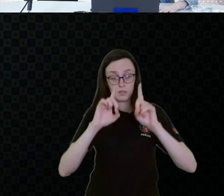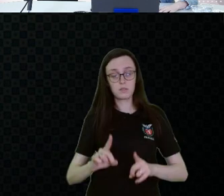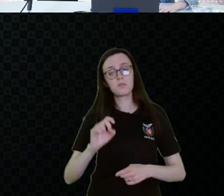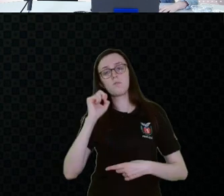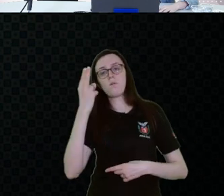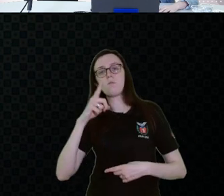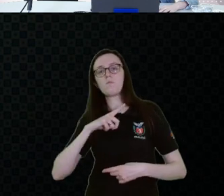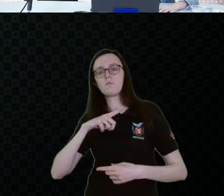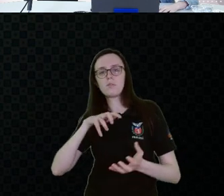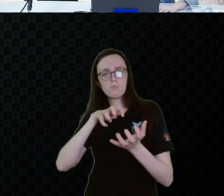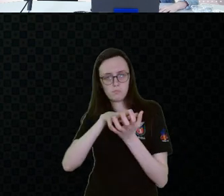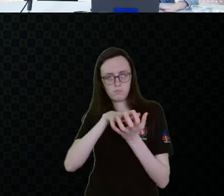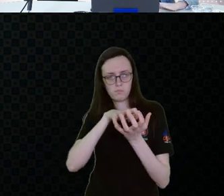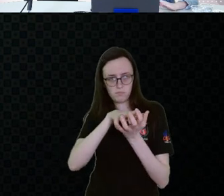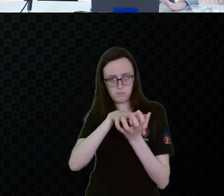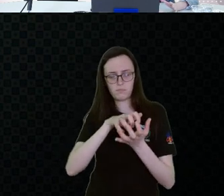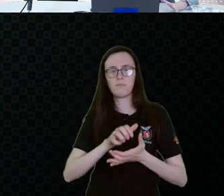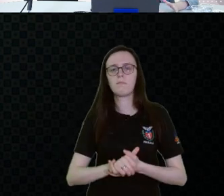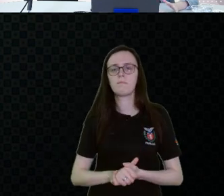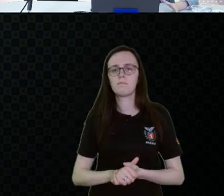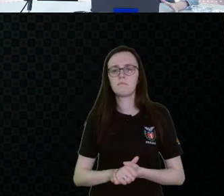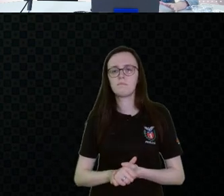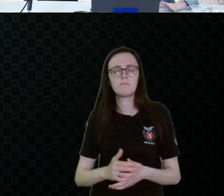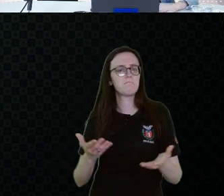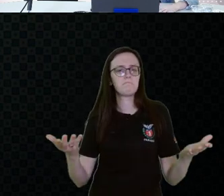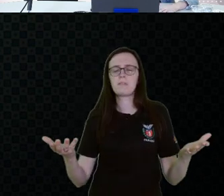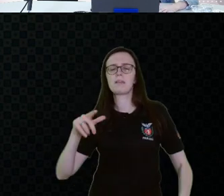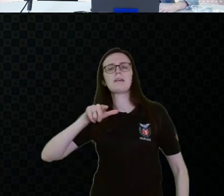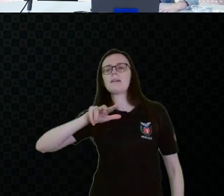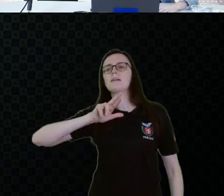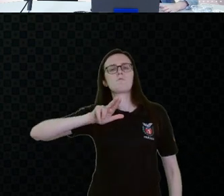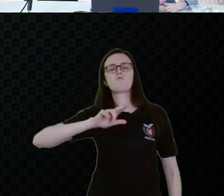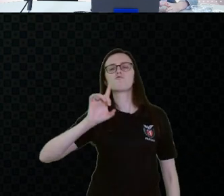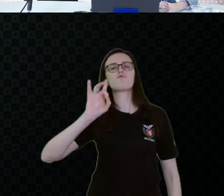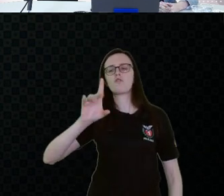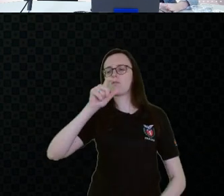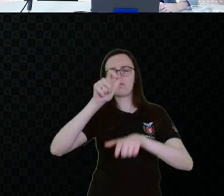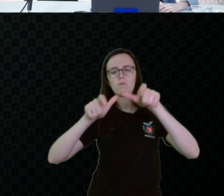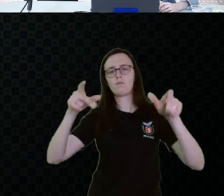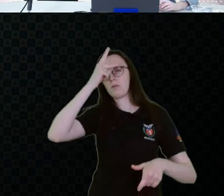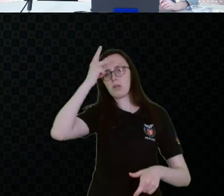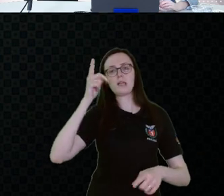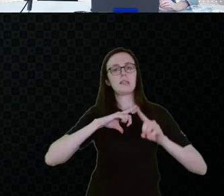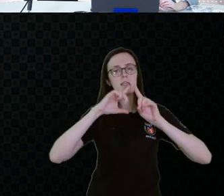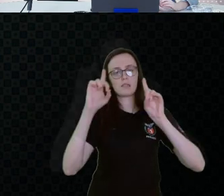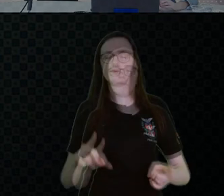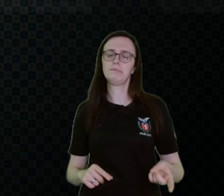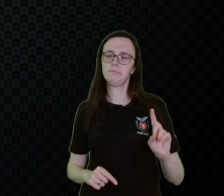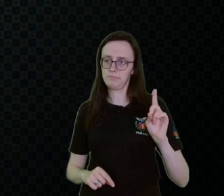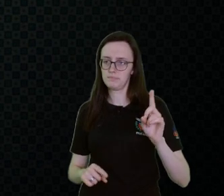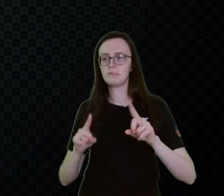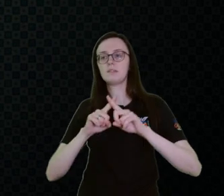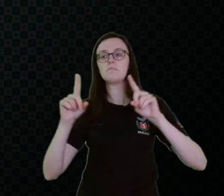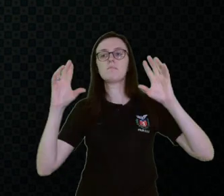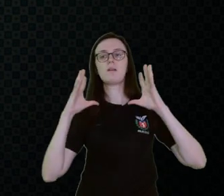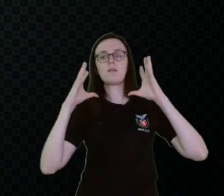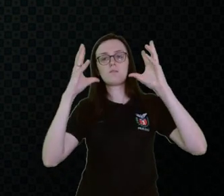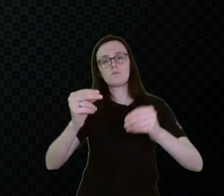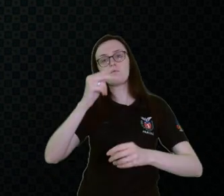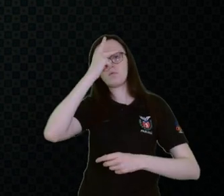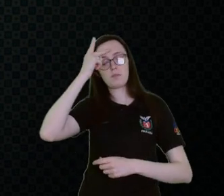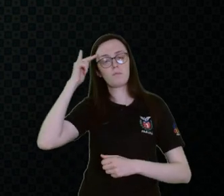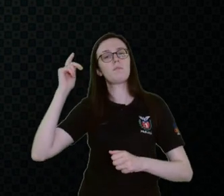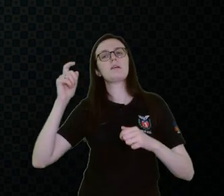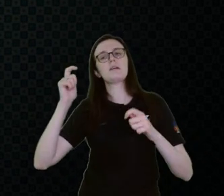uma mobilidade reduzida. Então, não é apenas pessoas que têm uma deficiência, né, mas todas as pessoas que